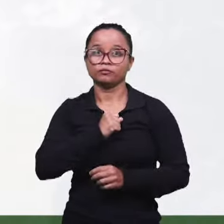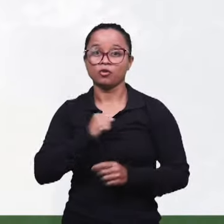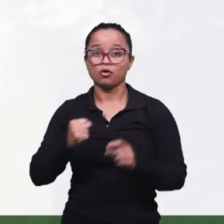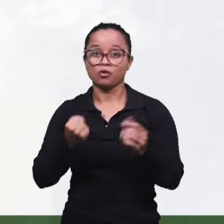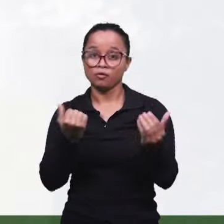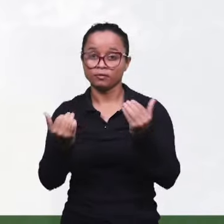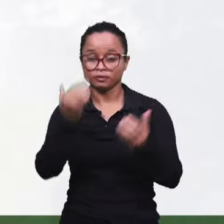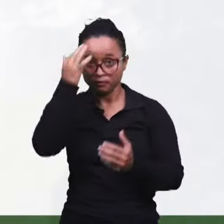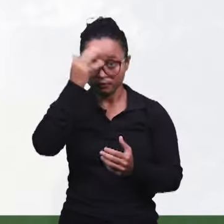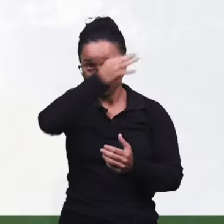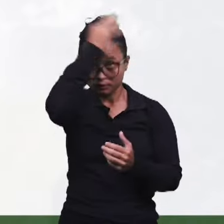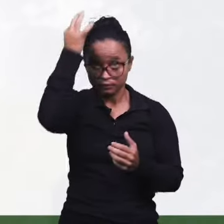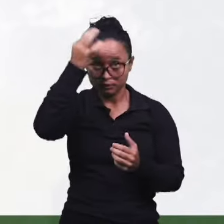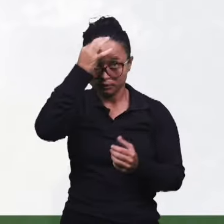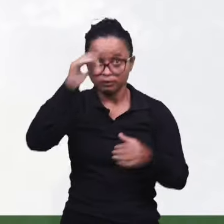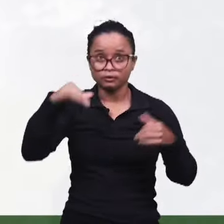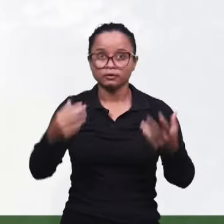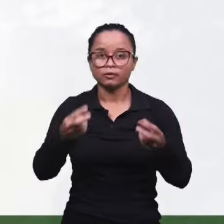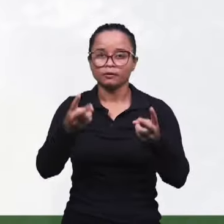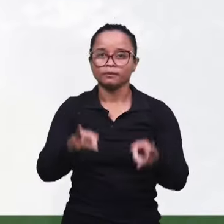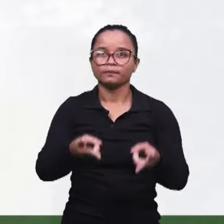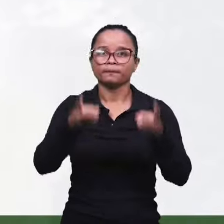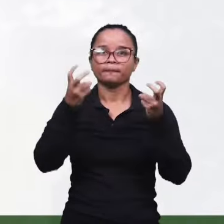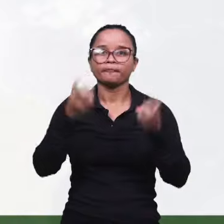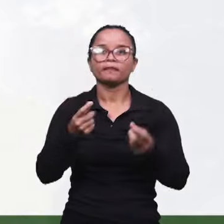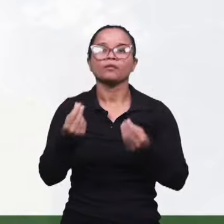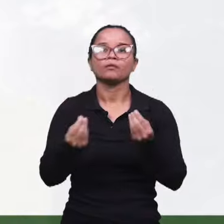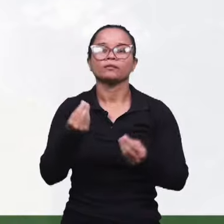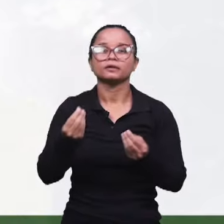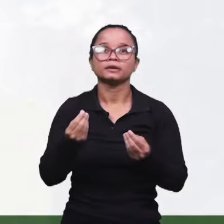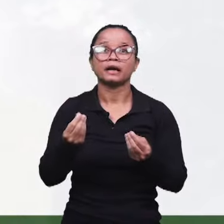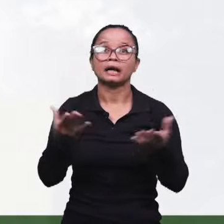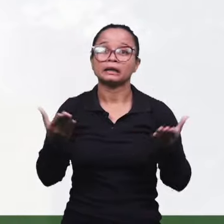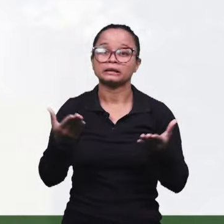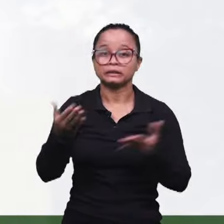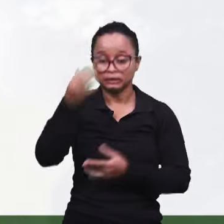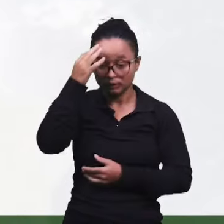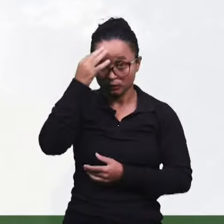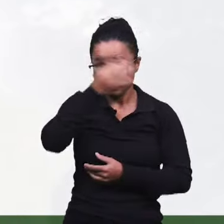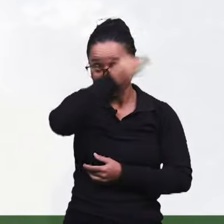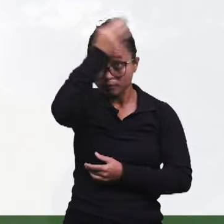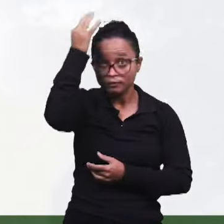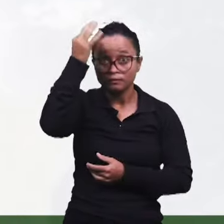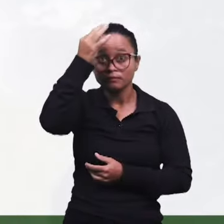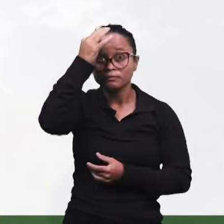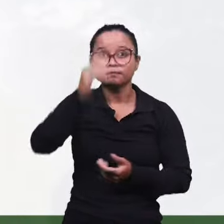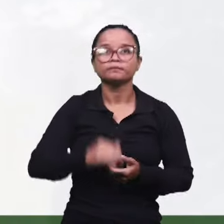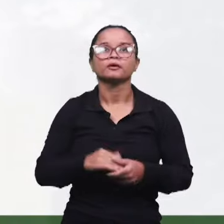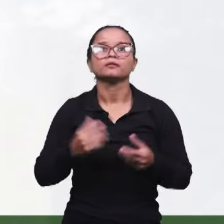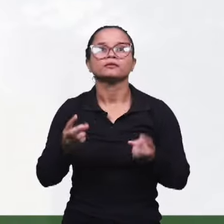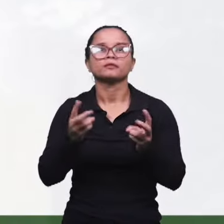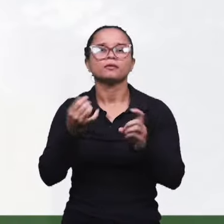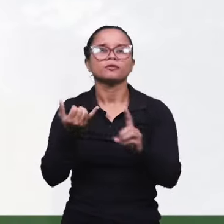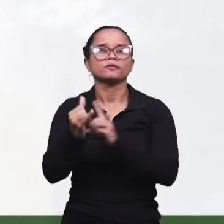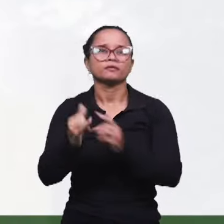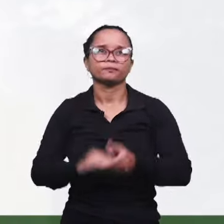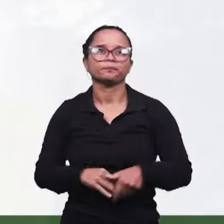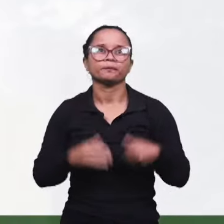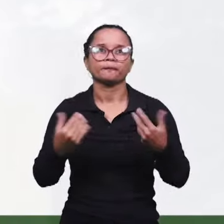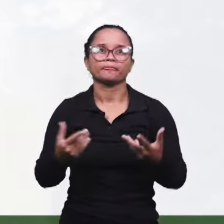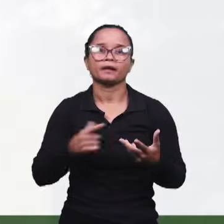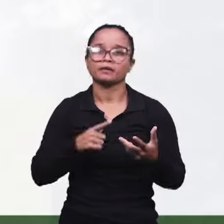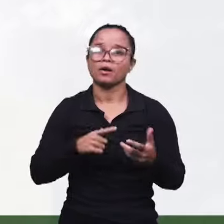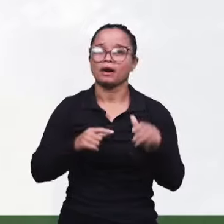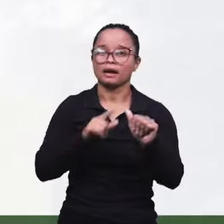profético das seguintes expressões. E a primeira expressão na letra A é a seguinte, As muitas águas não podem apagar este amor. E